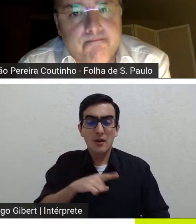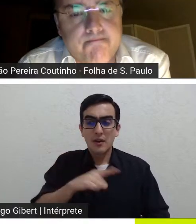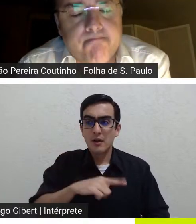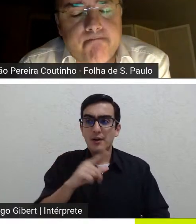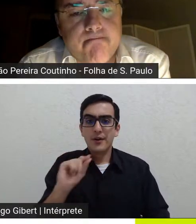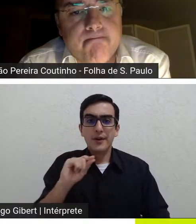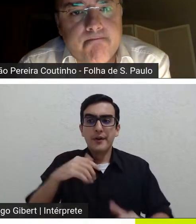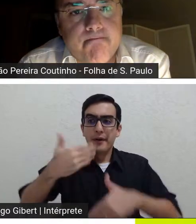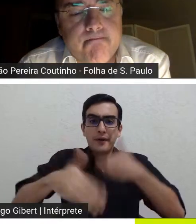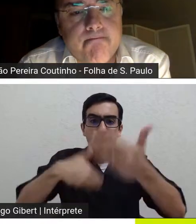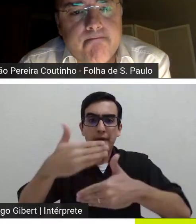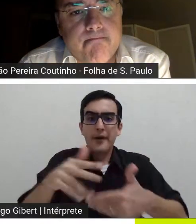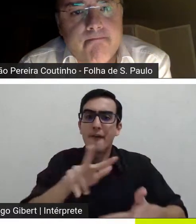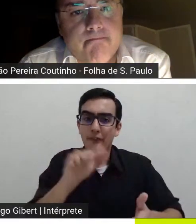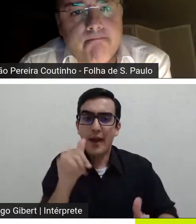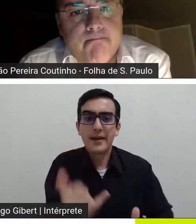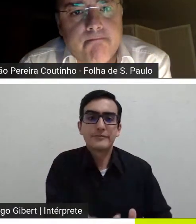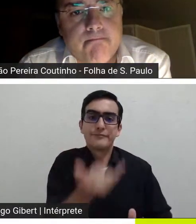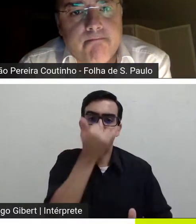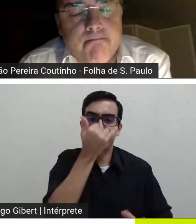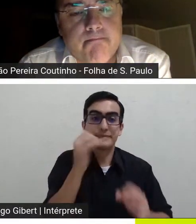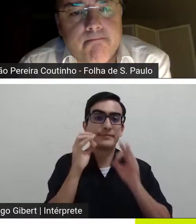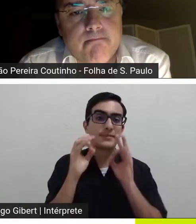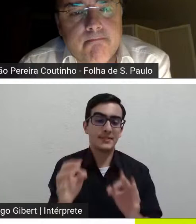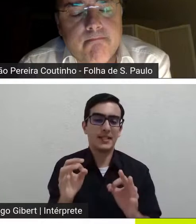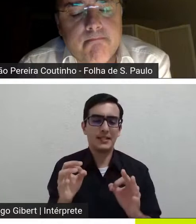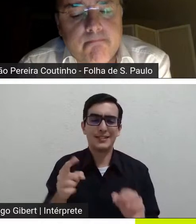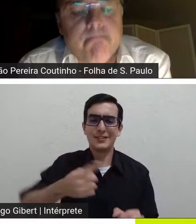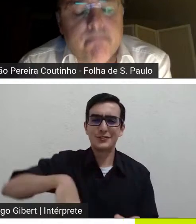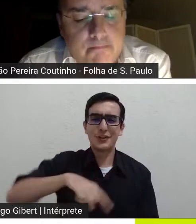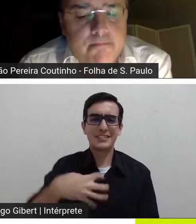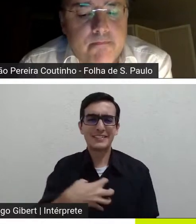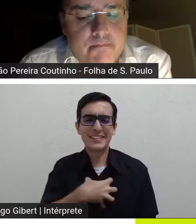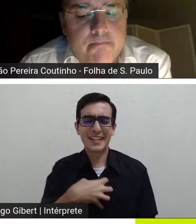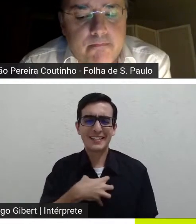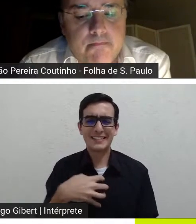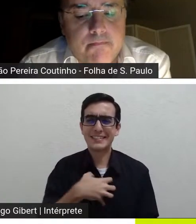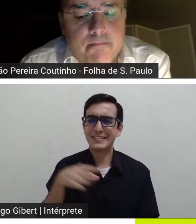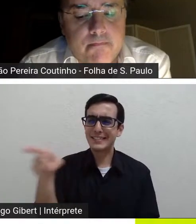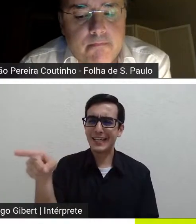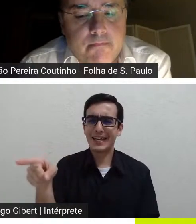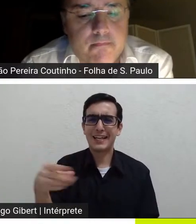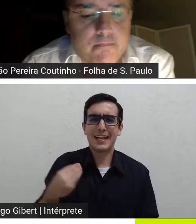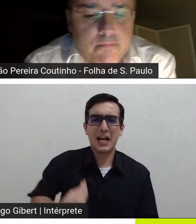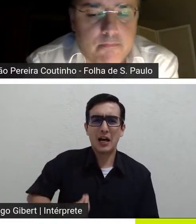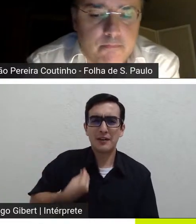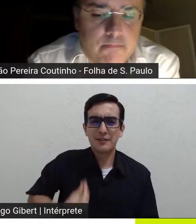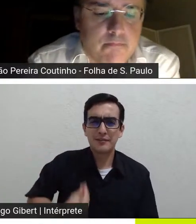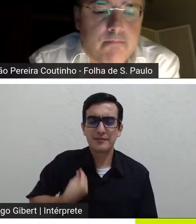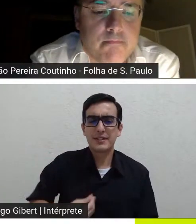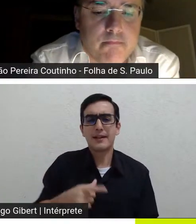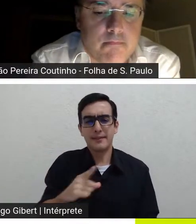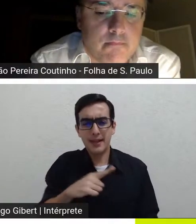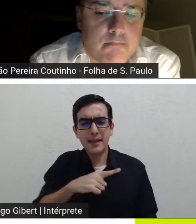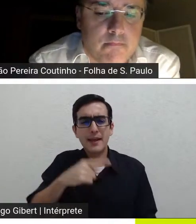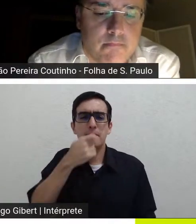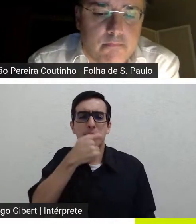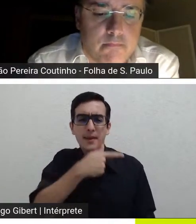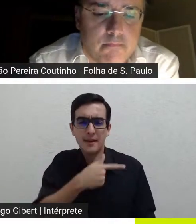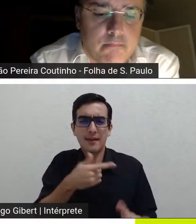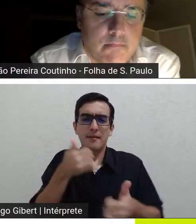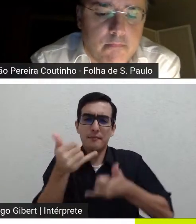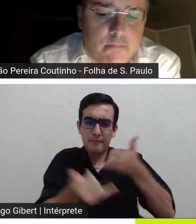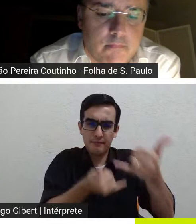vai acabar mal né a gente vai sentindo a tragédia dentro da comicidade né a gente vai